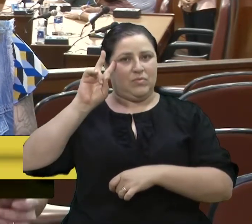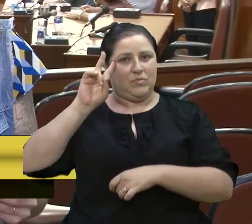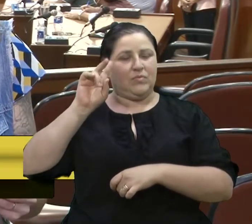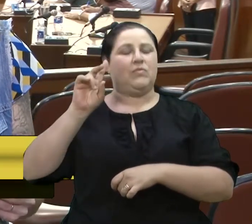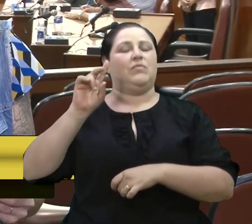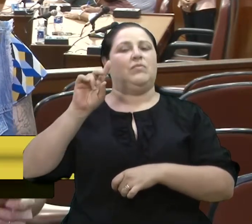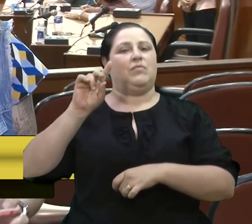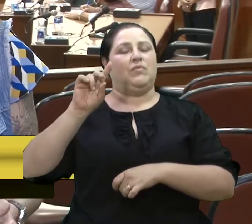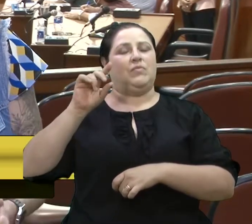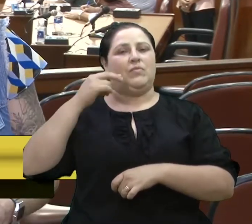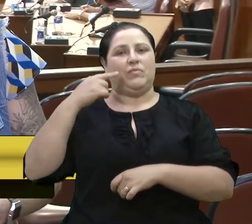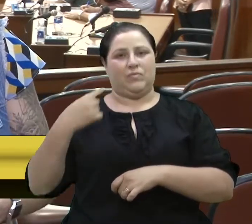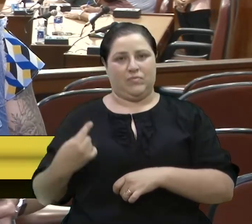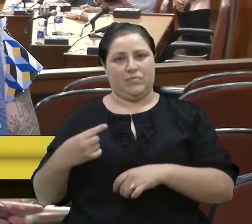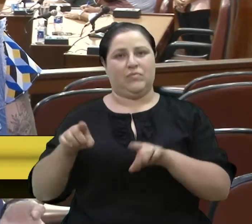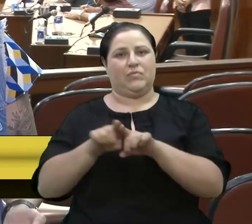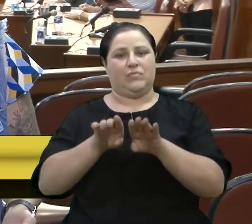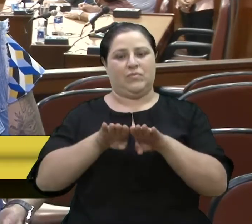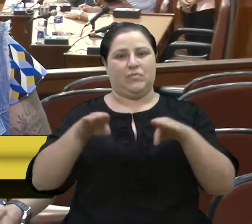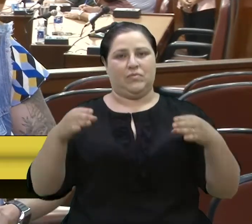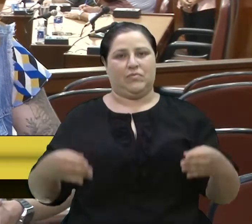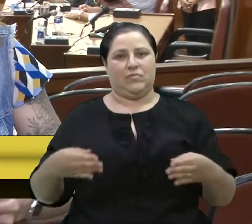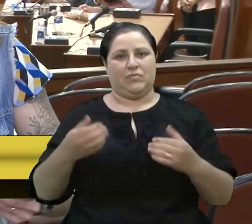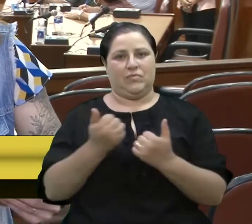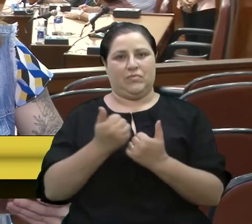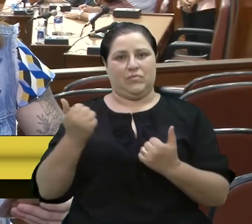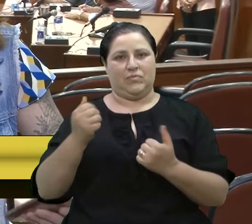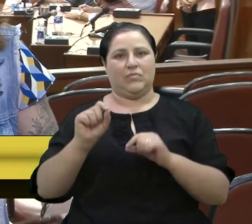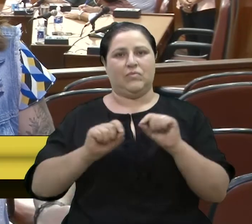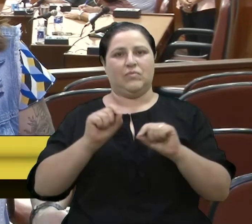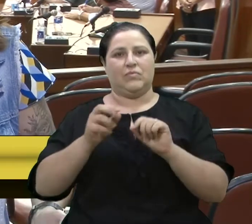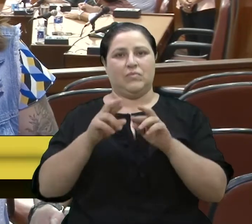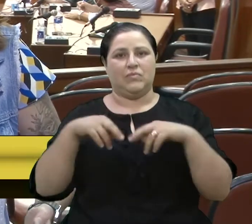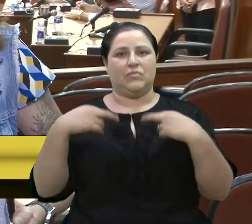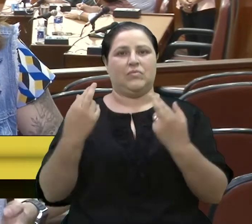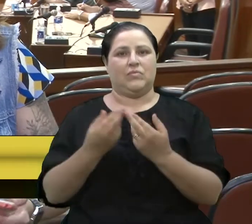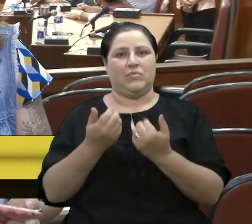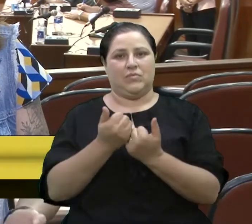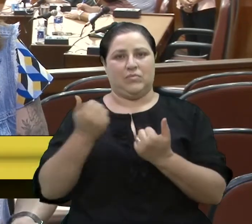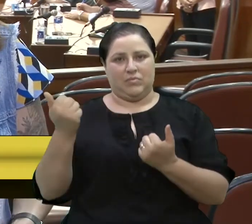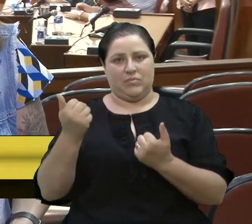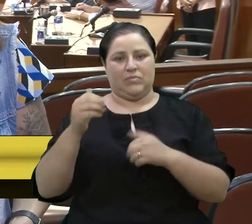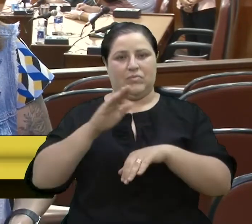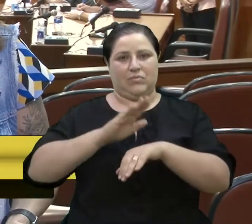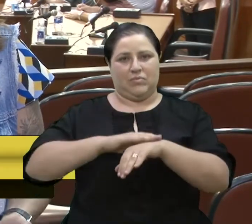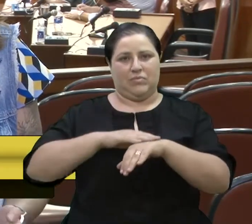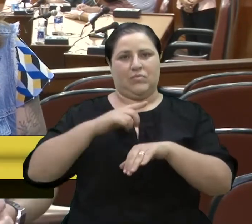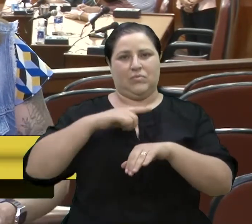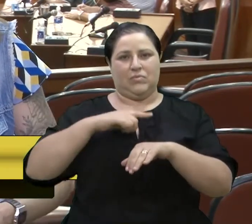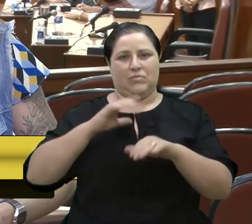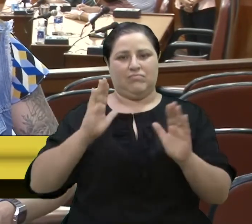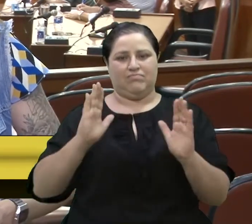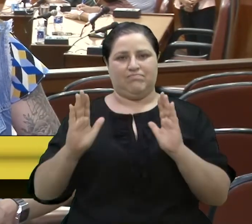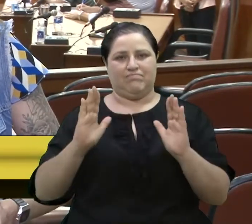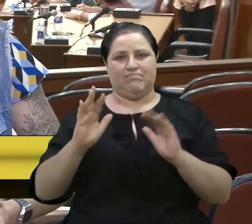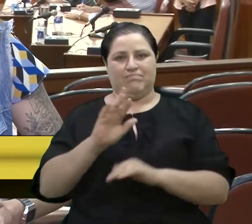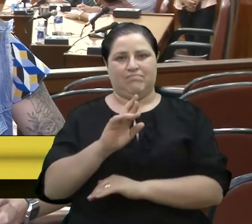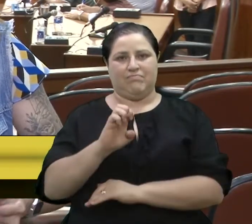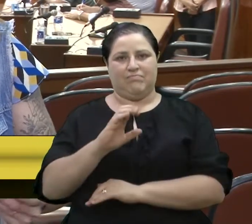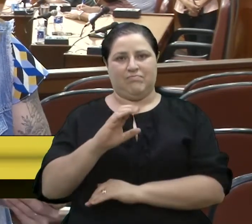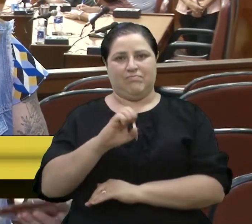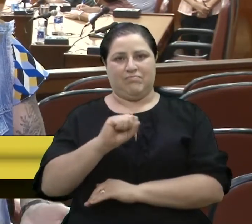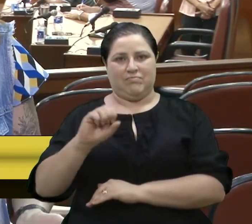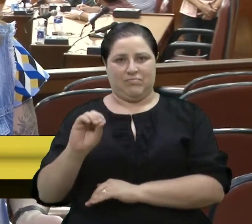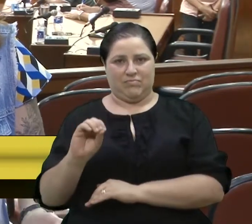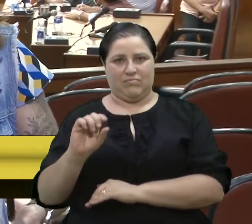Bem, gente, nas sessões representativas que ocorrem enquanto tem o recesso parlamentar, os vereadores têm